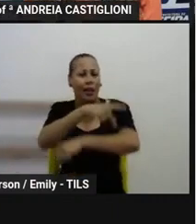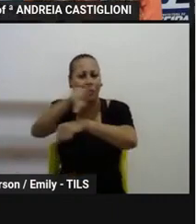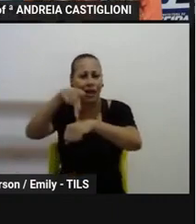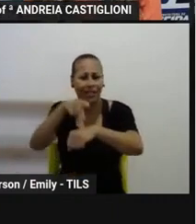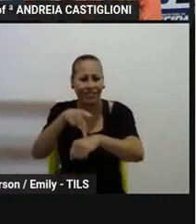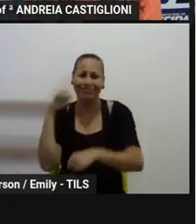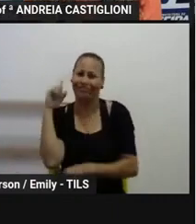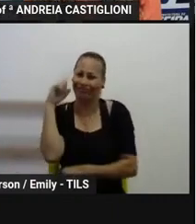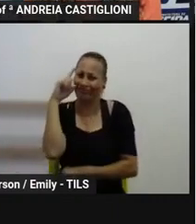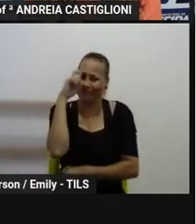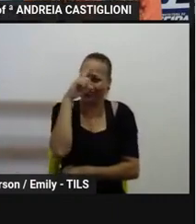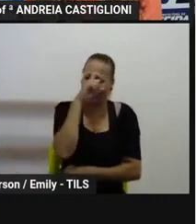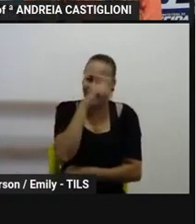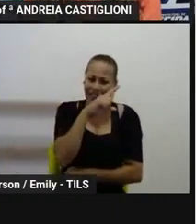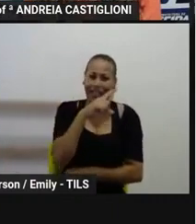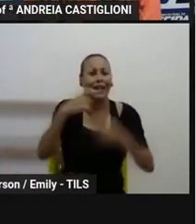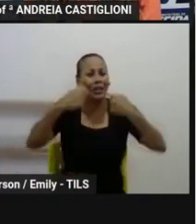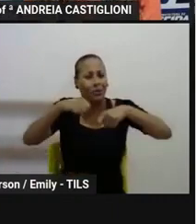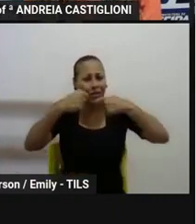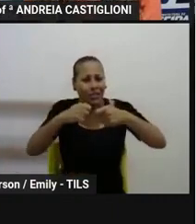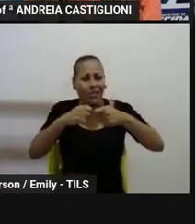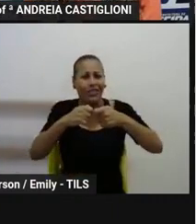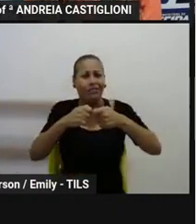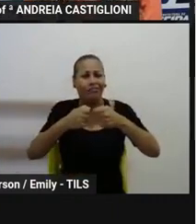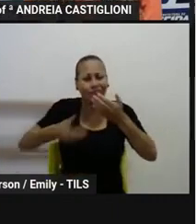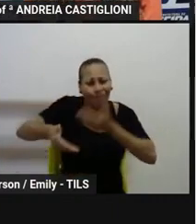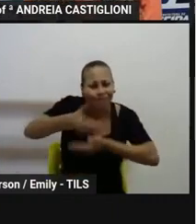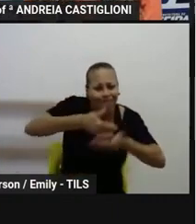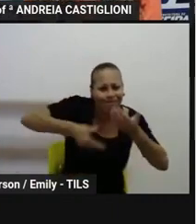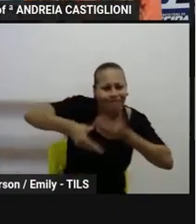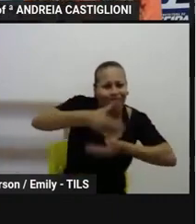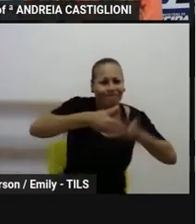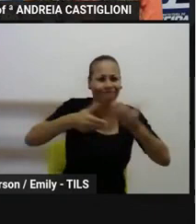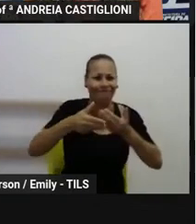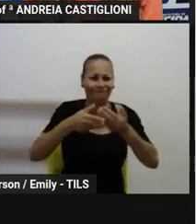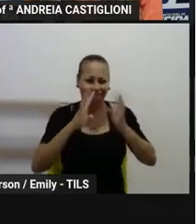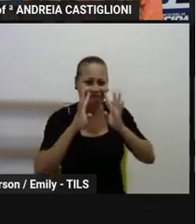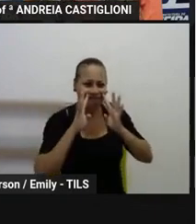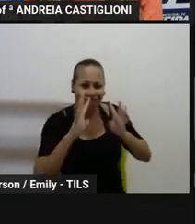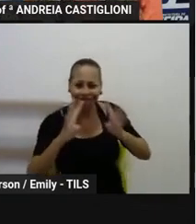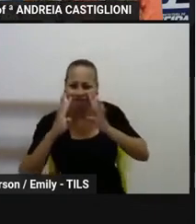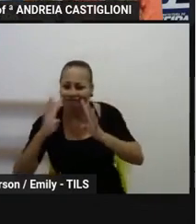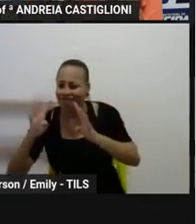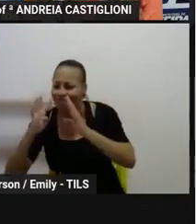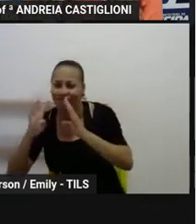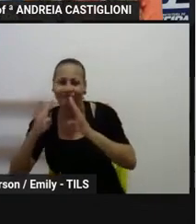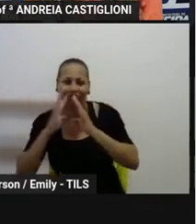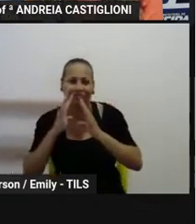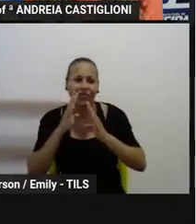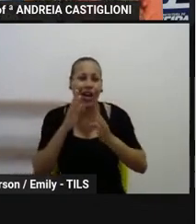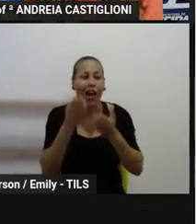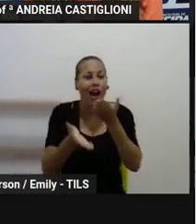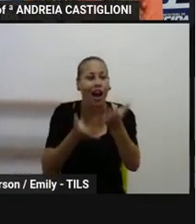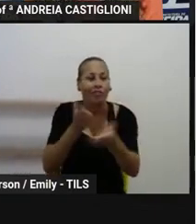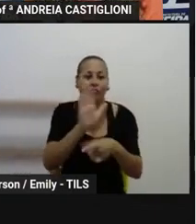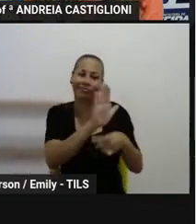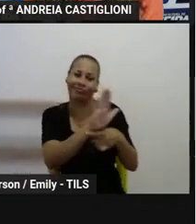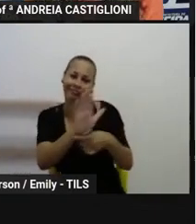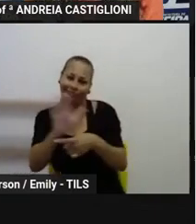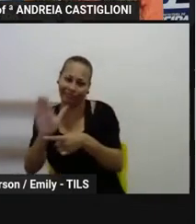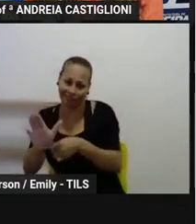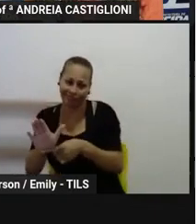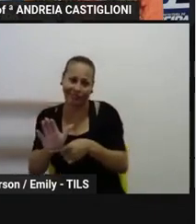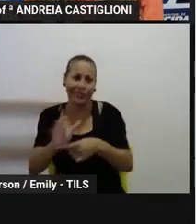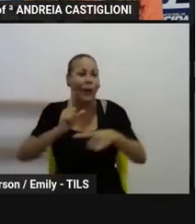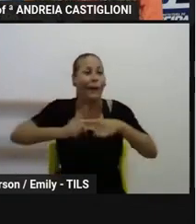eles necessitam desse acolhimento no espaço escolar, né, seja pela questão dessa própria dificuldade, né, de relação